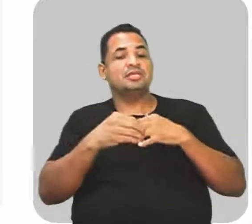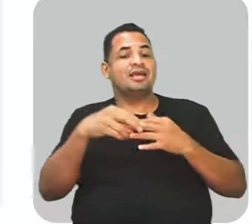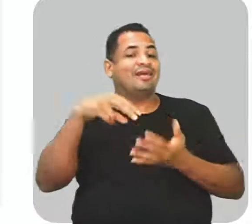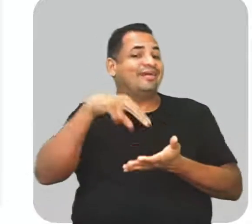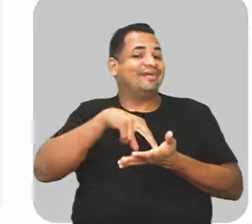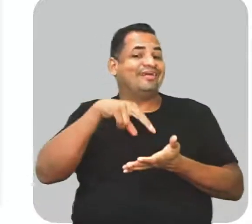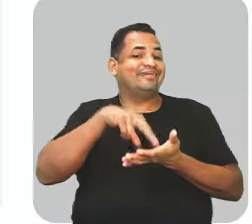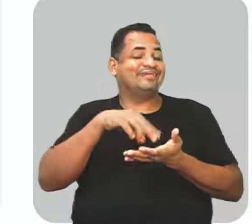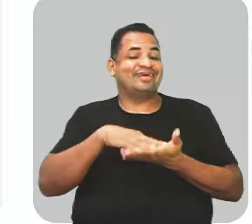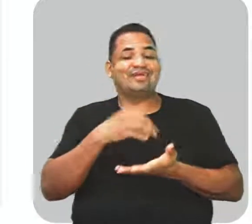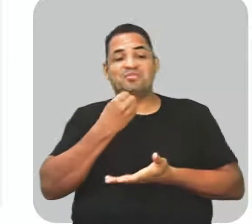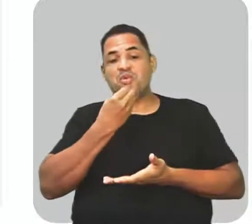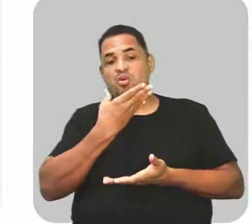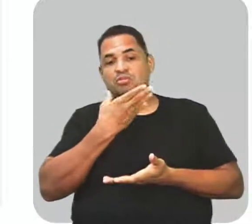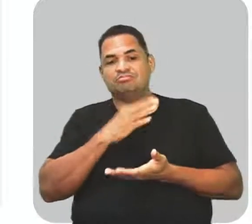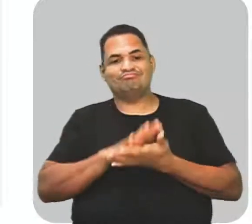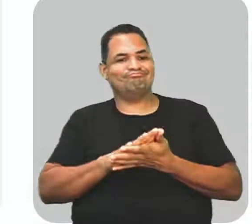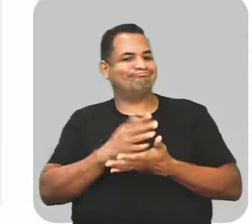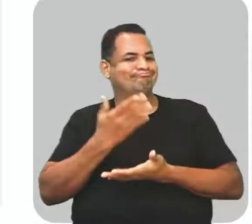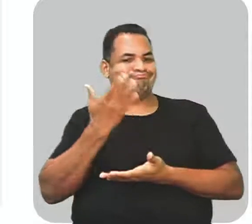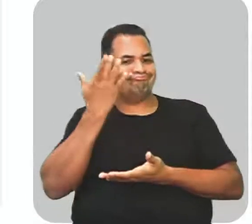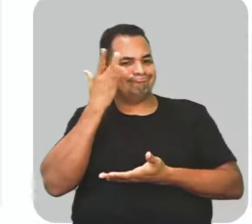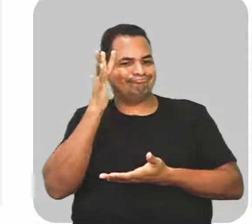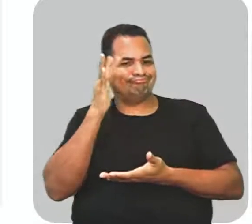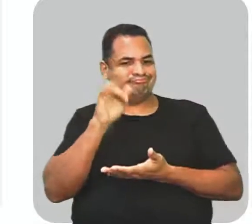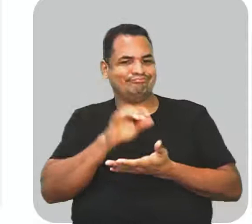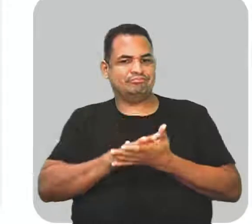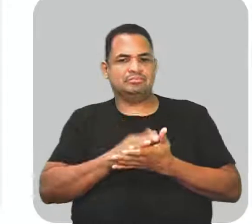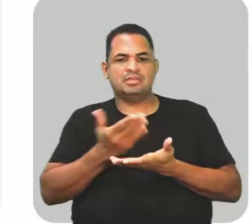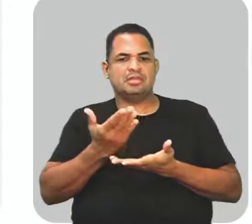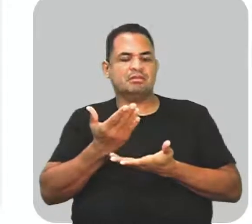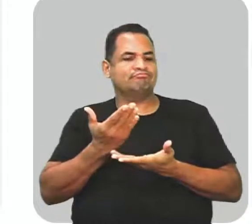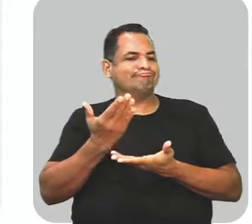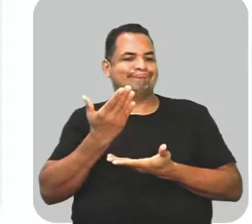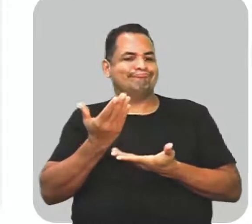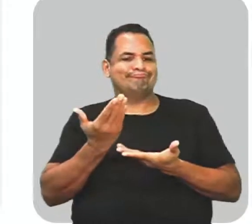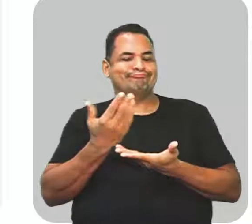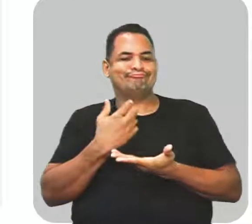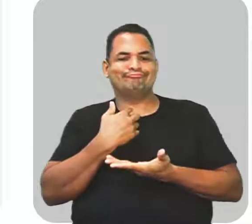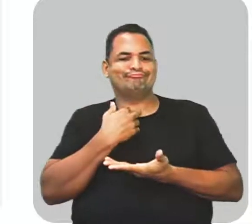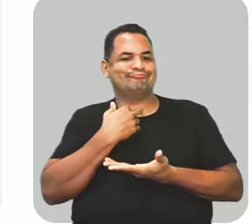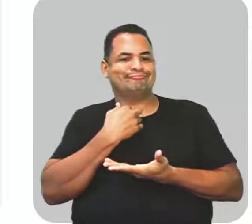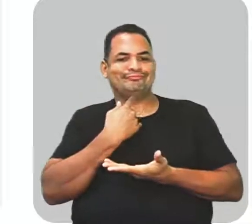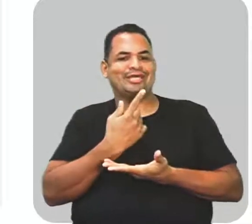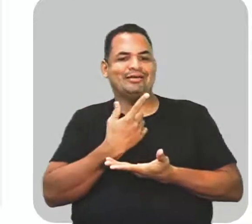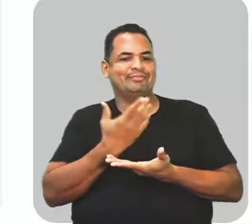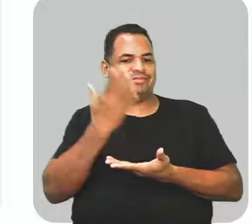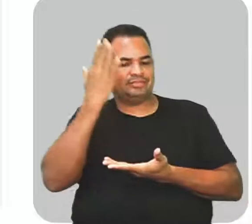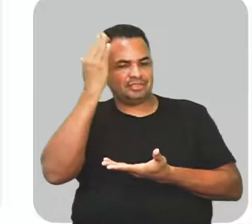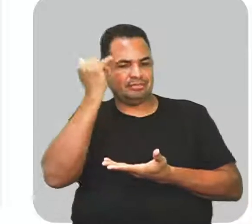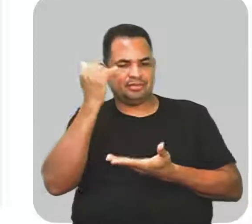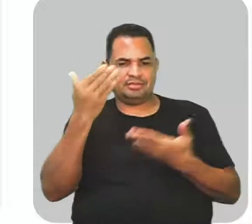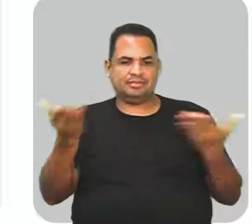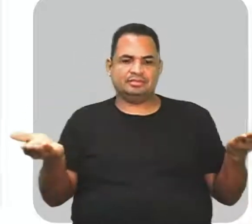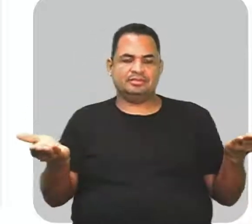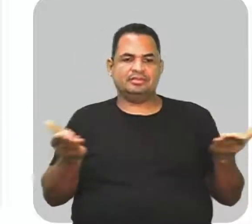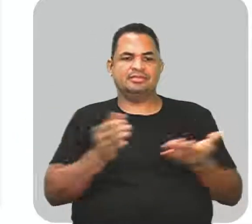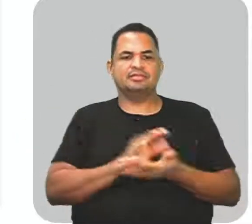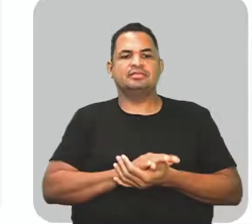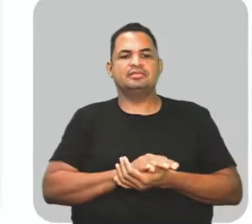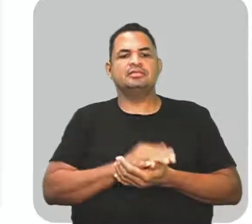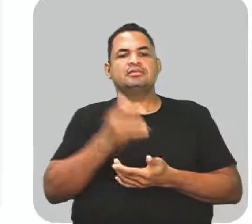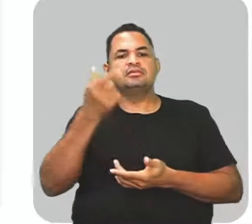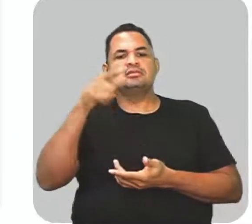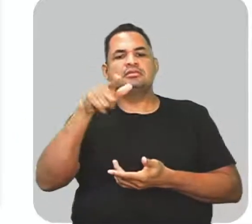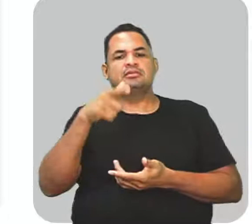alegre, se era bom. Não sei. É tarde para saber. Carlos do Bom de Andrade. Então nós temos aí a